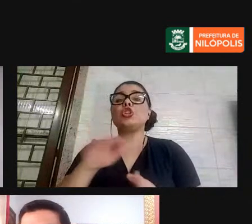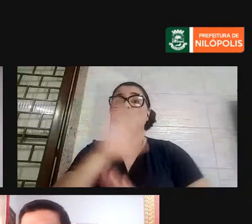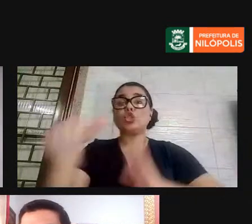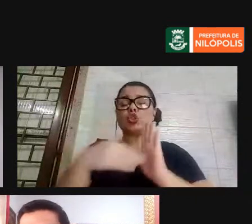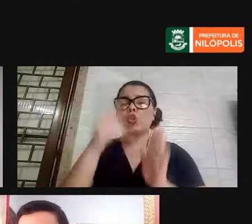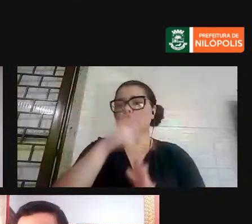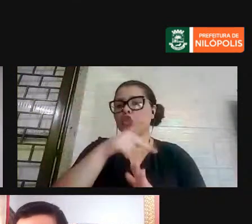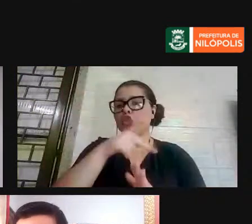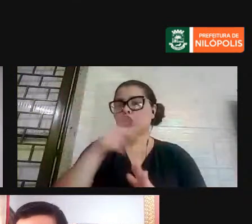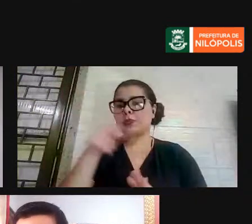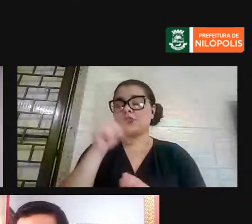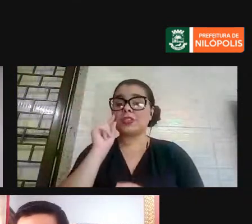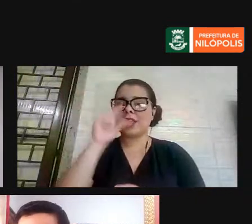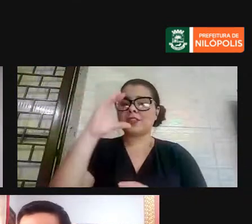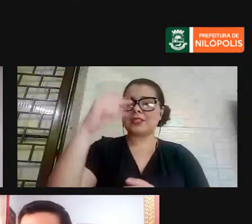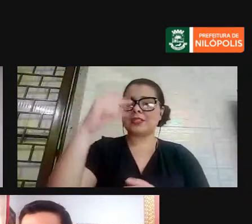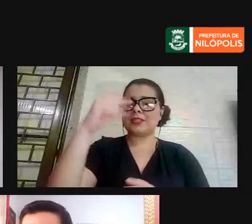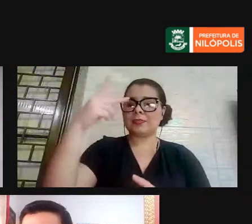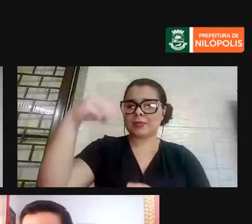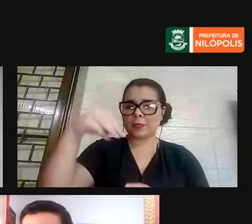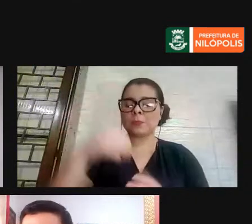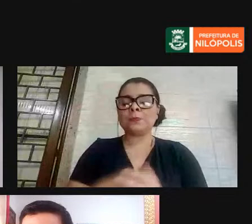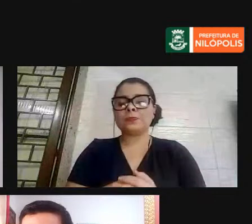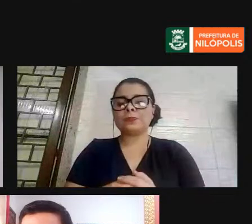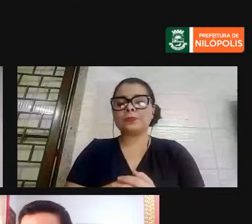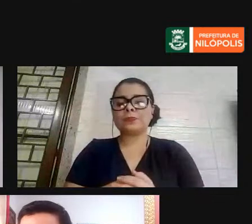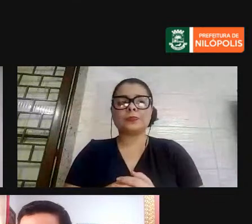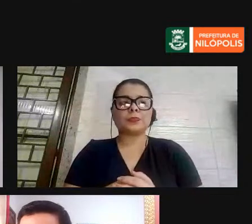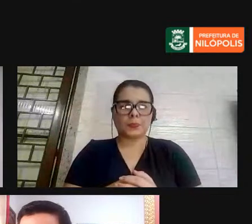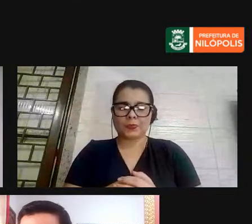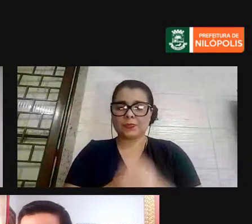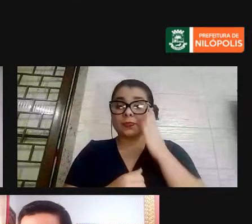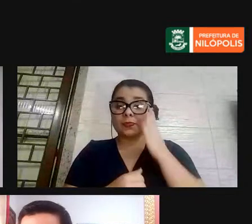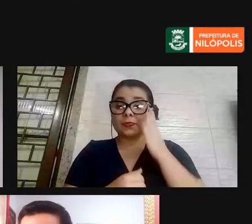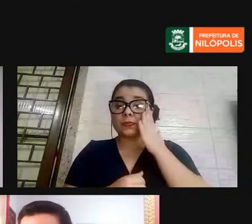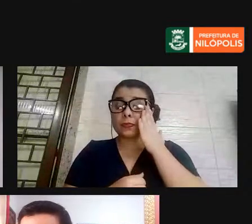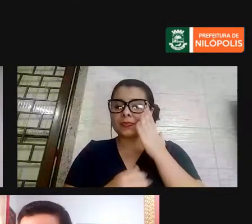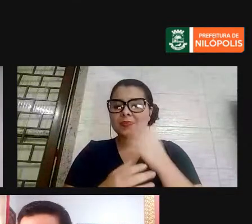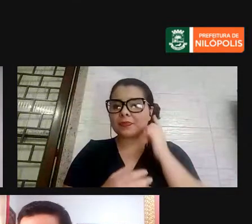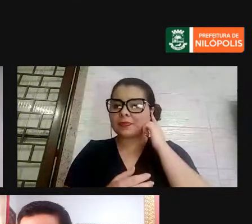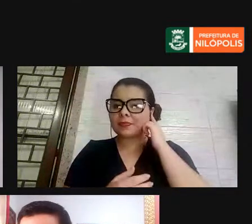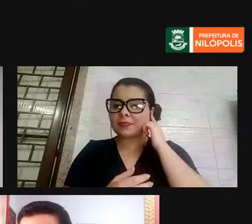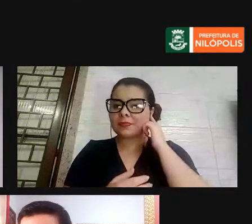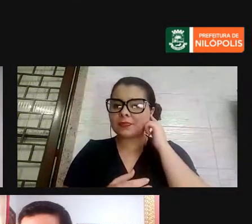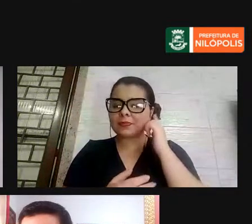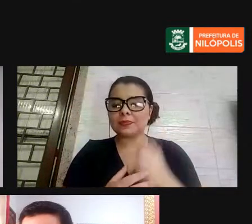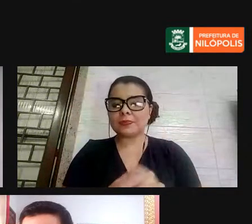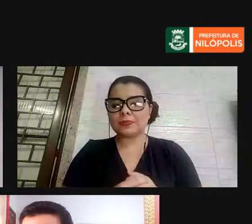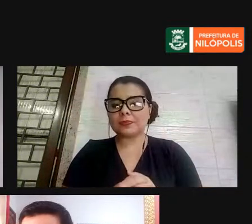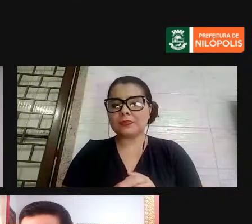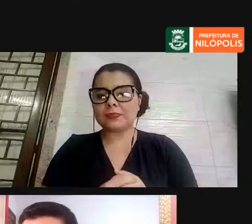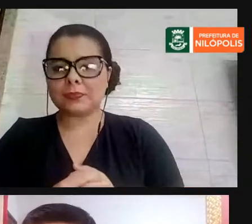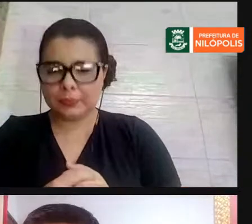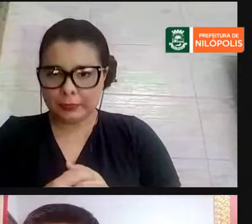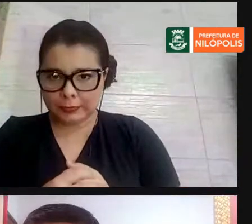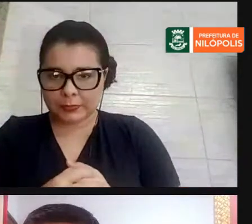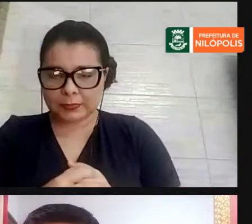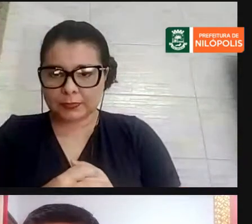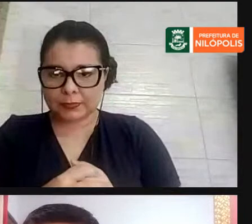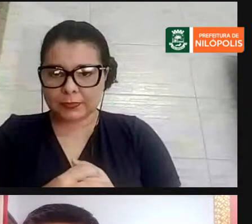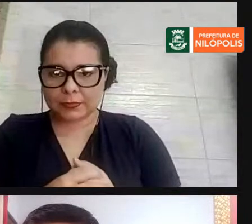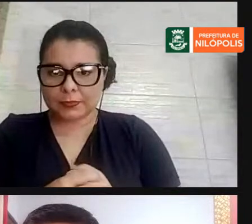do Sabóia, do Sérgio, de todos os professores que estão lá. E agora, com a palavra, o professor Wagner Sabóia.